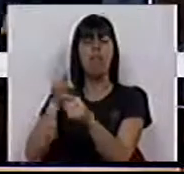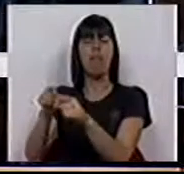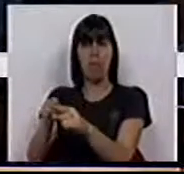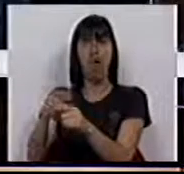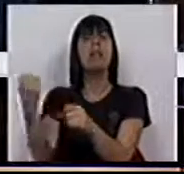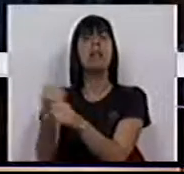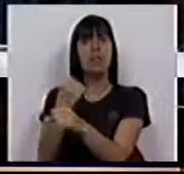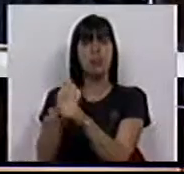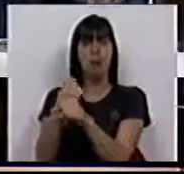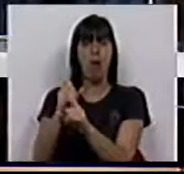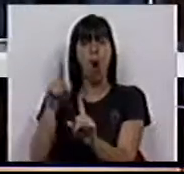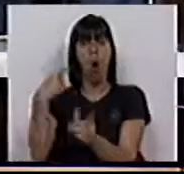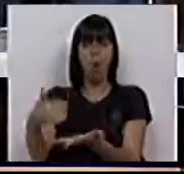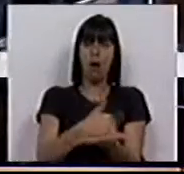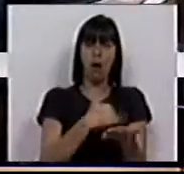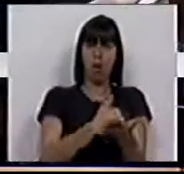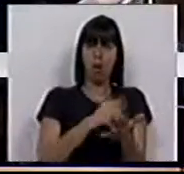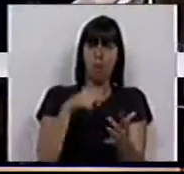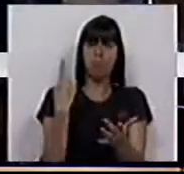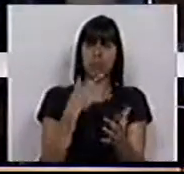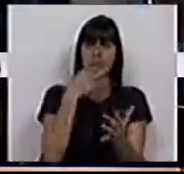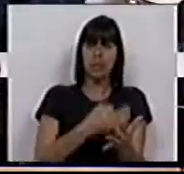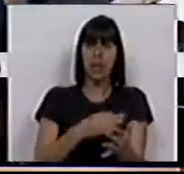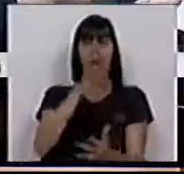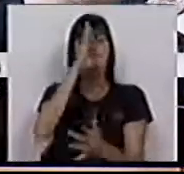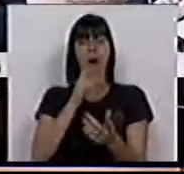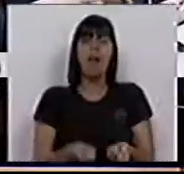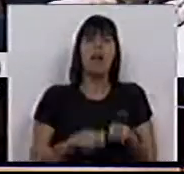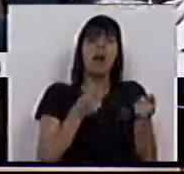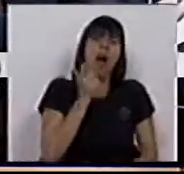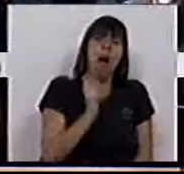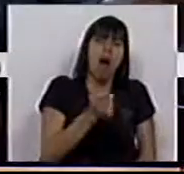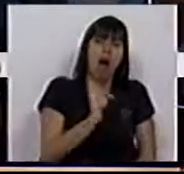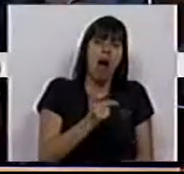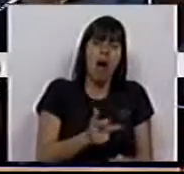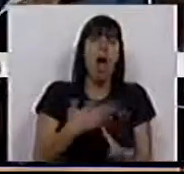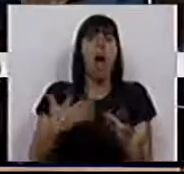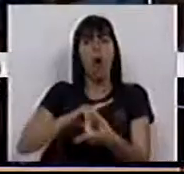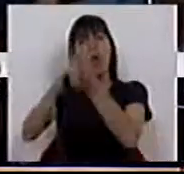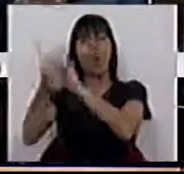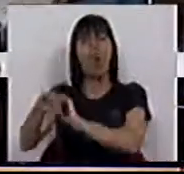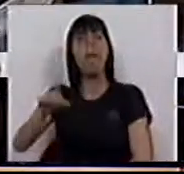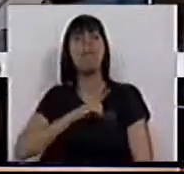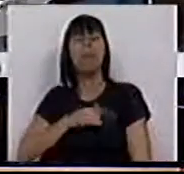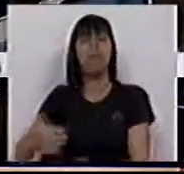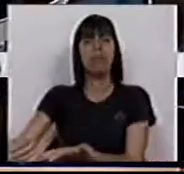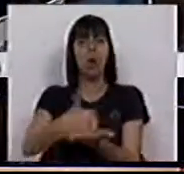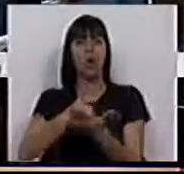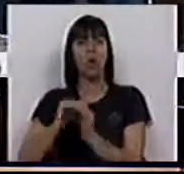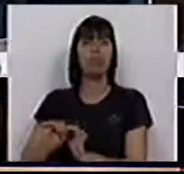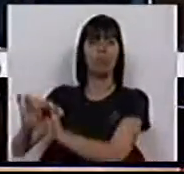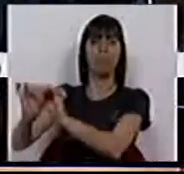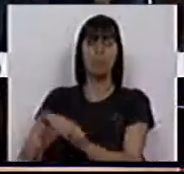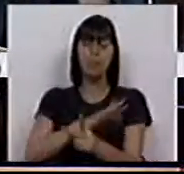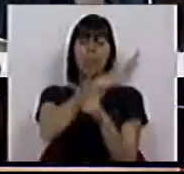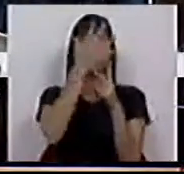serviços com rentabilidade garantida, ou seja, o Estado investiu muitos anos e os privados vão recolher os lucros.